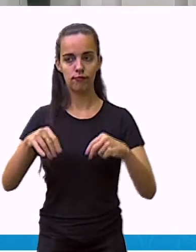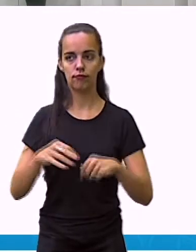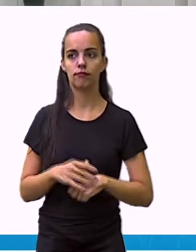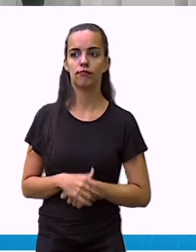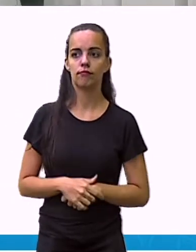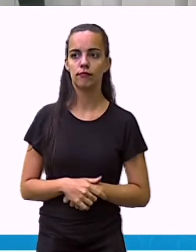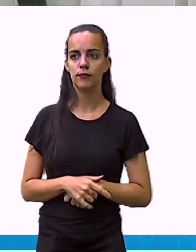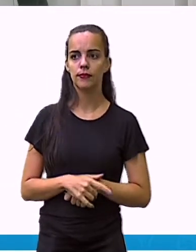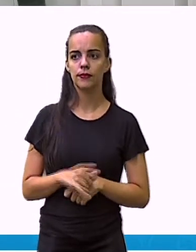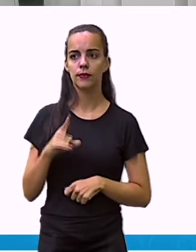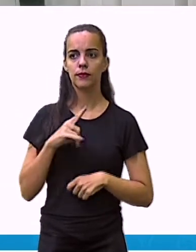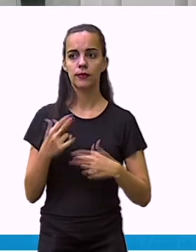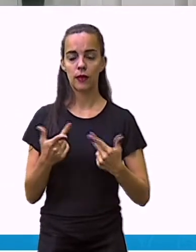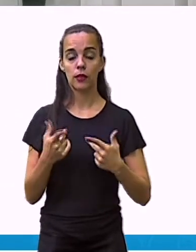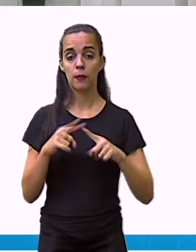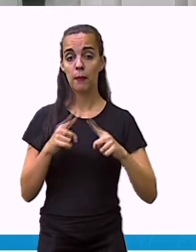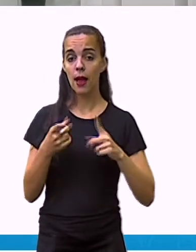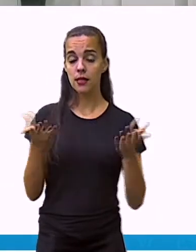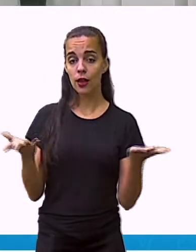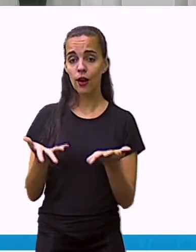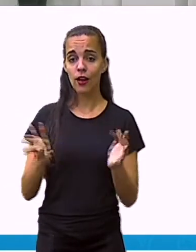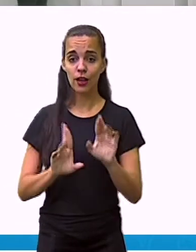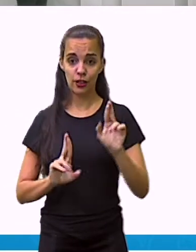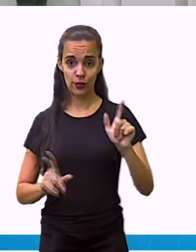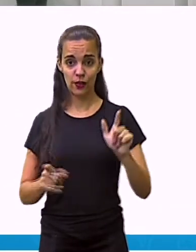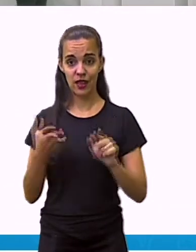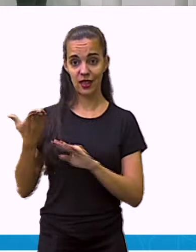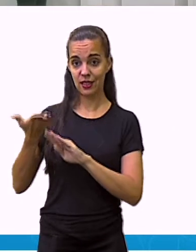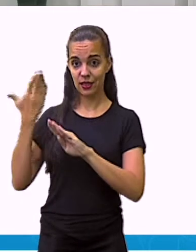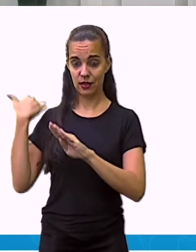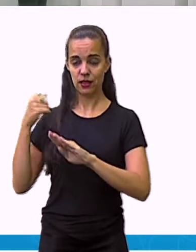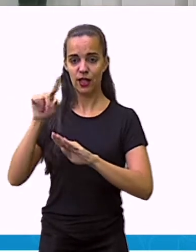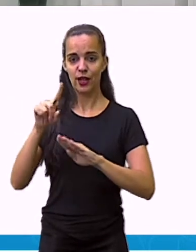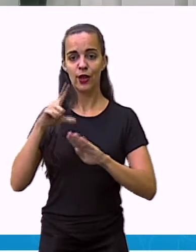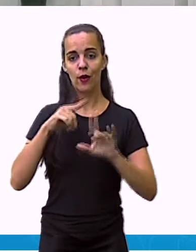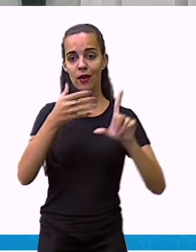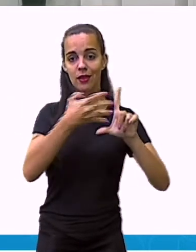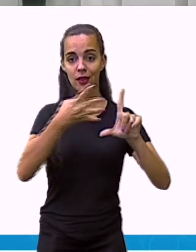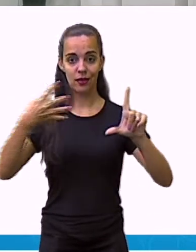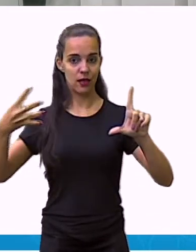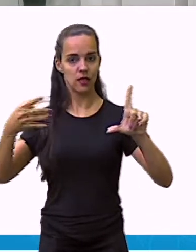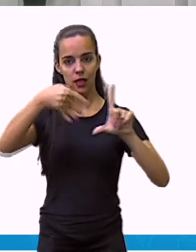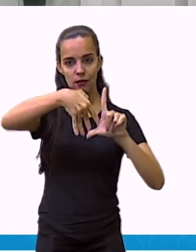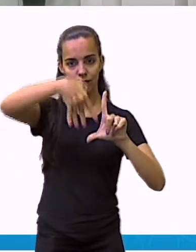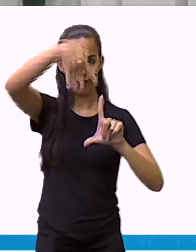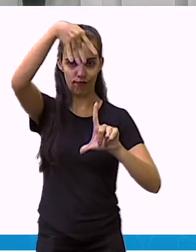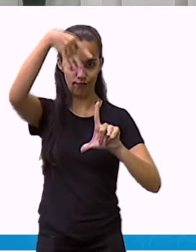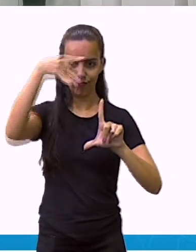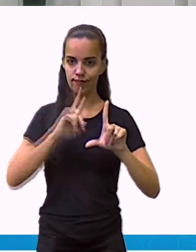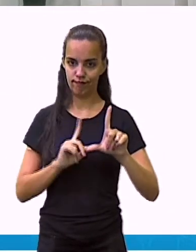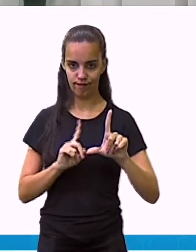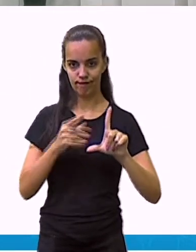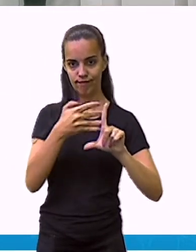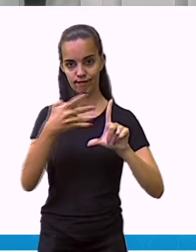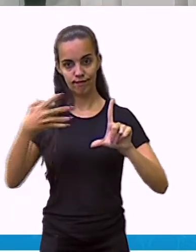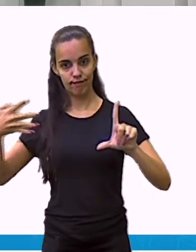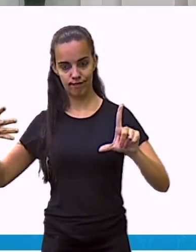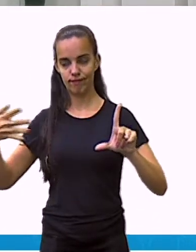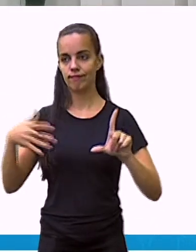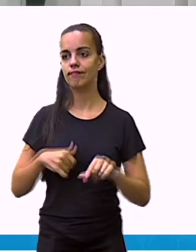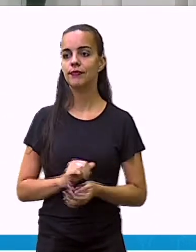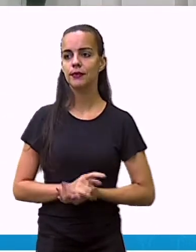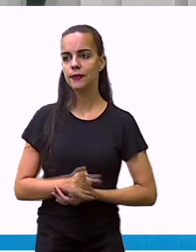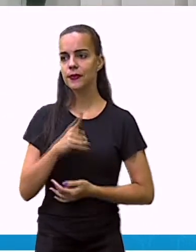E aqui ele está agora deitado e vamos fazer uma comparação. Só de olhar mais uma vez, nós conseguimos perceber